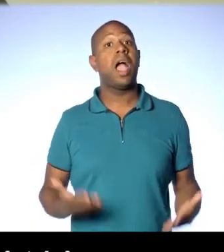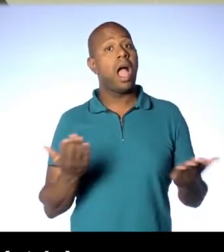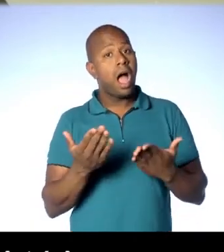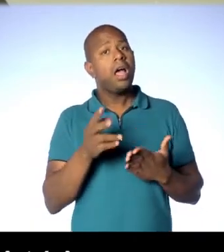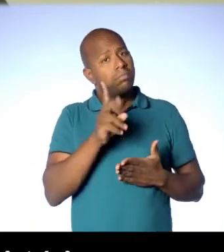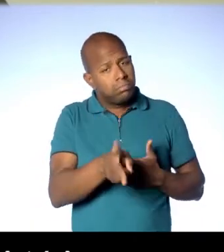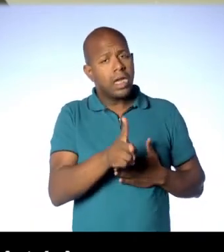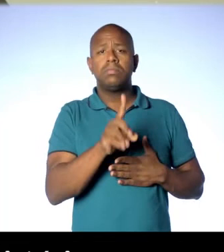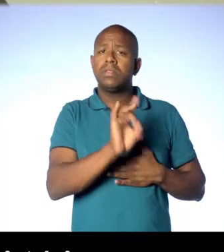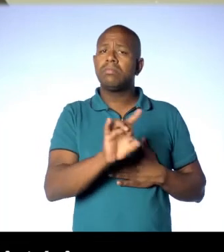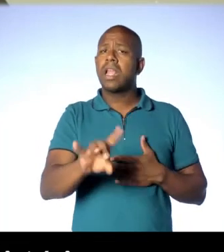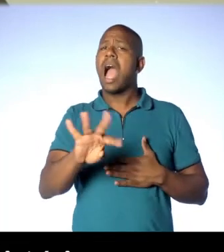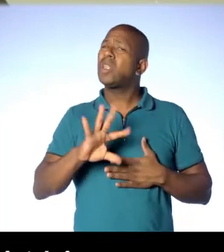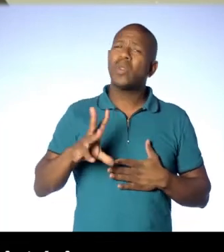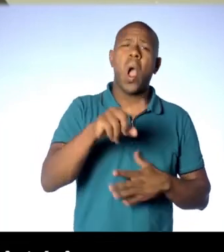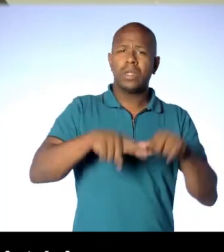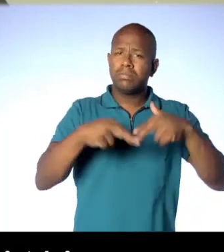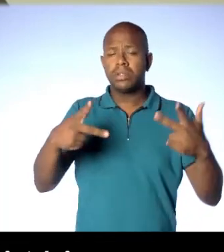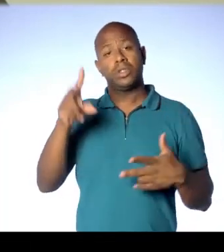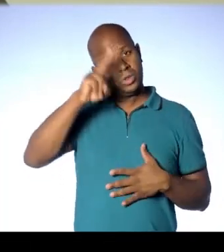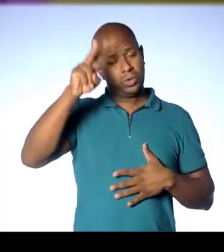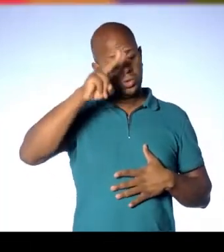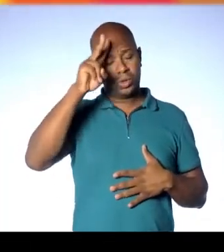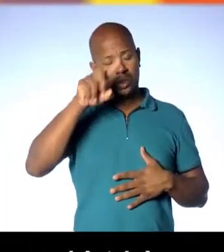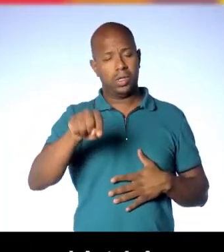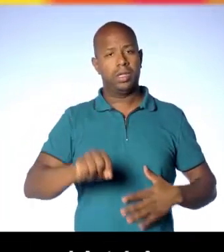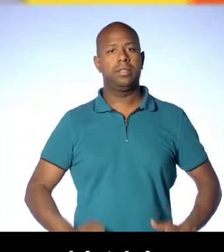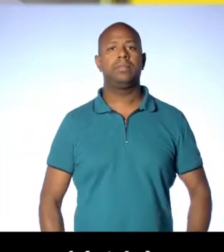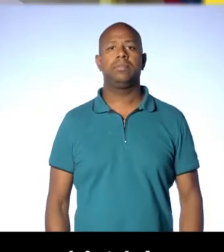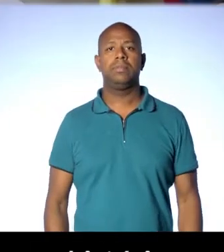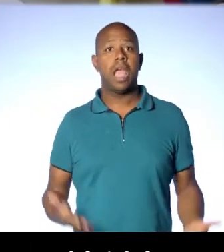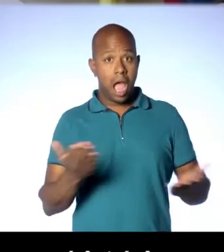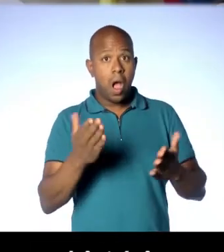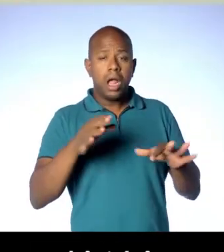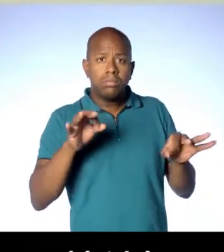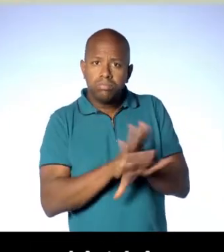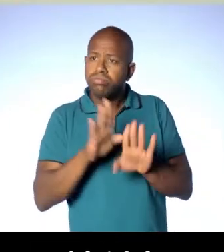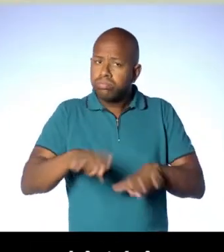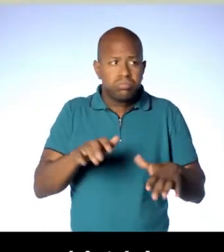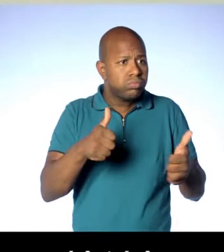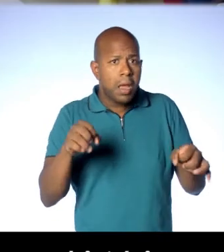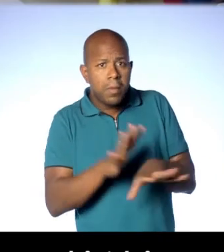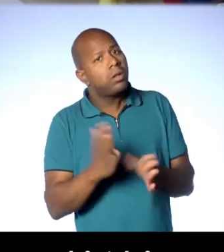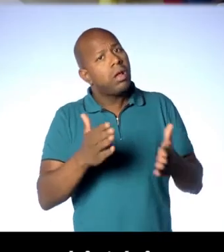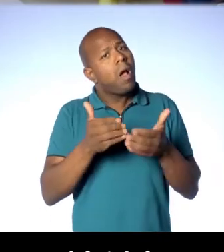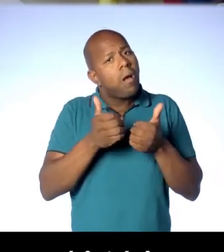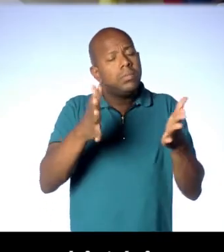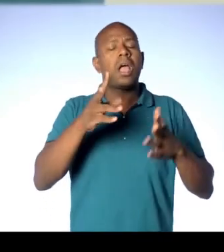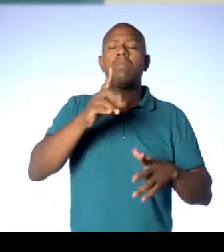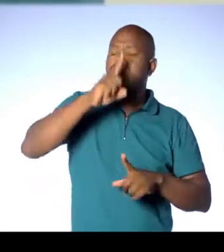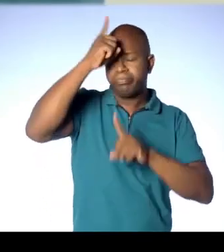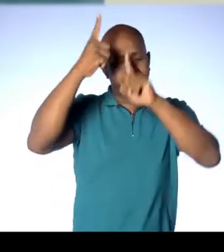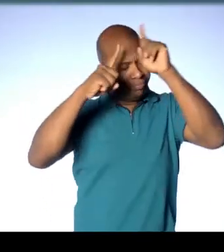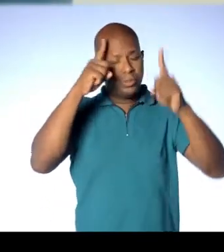E agora é só repetir esse processo com todos os elementos da história. Agora que os elementos já estão prontos, é hora de começar a criar a nossa